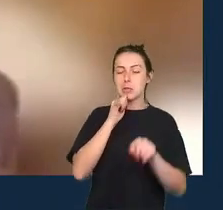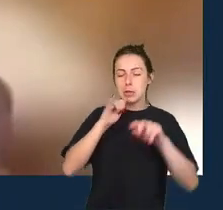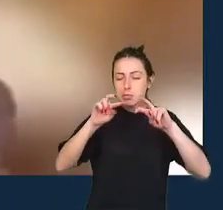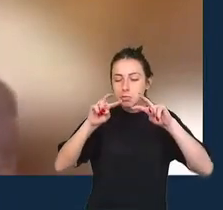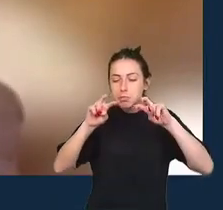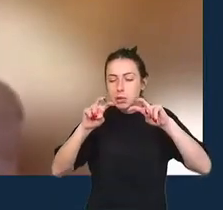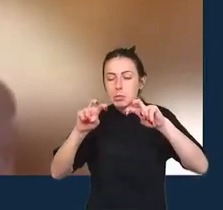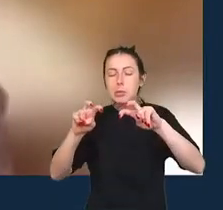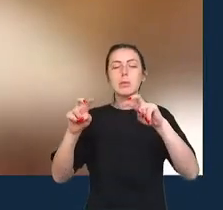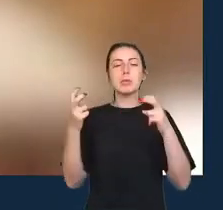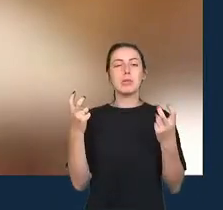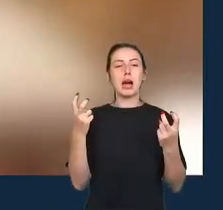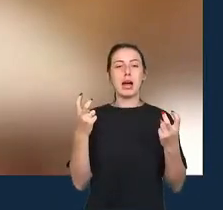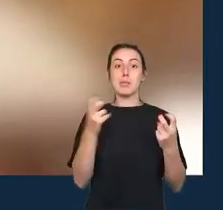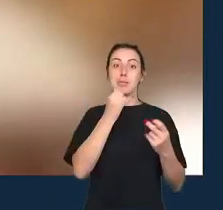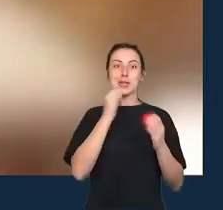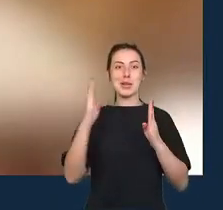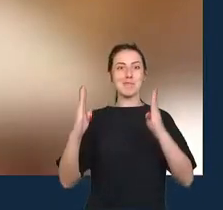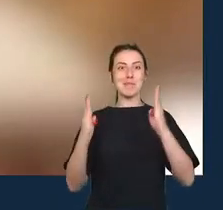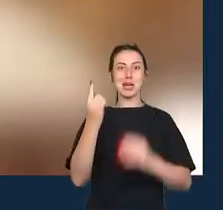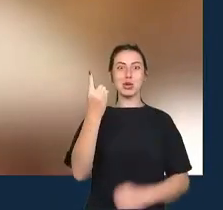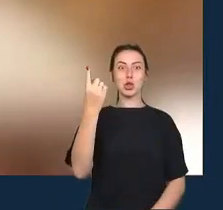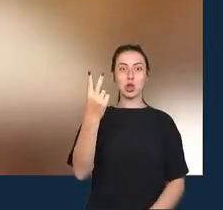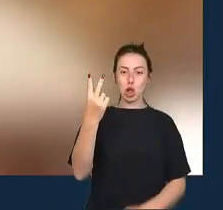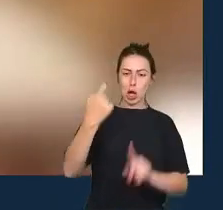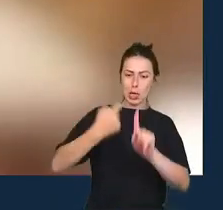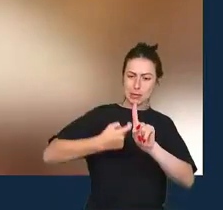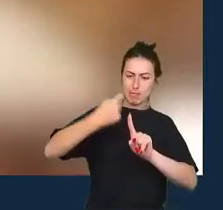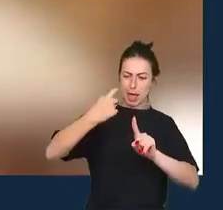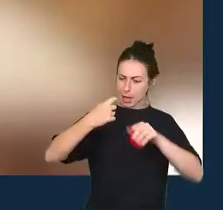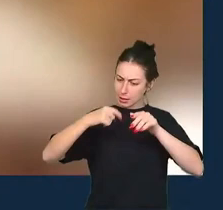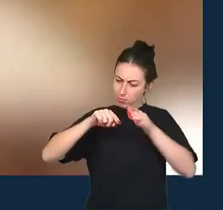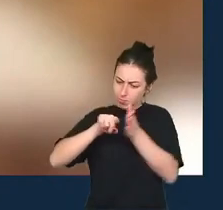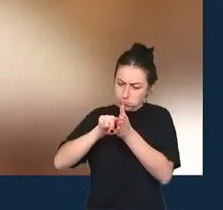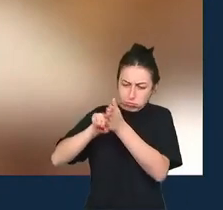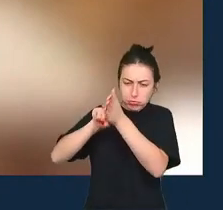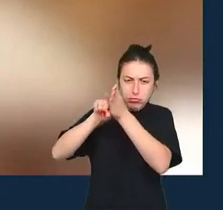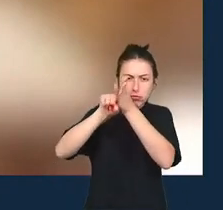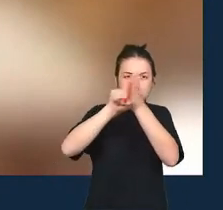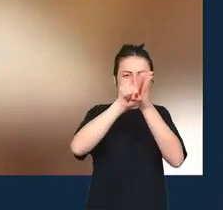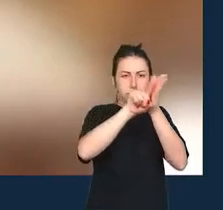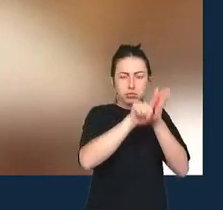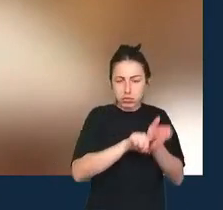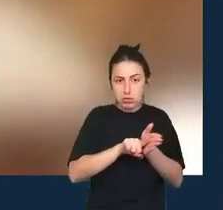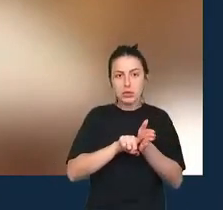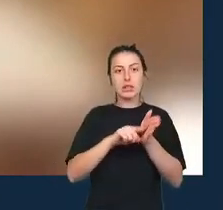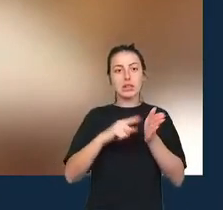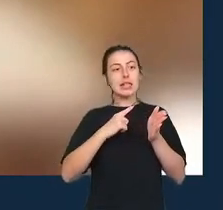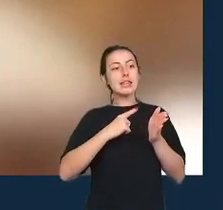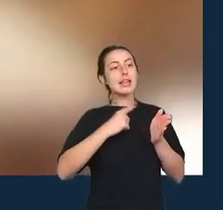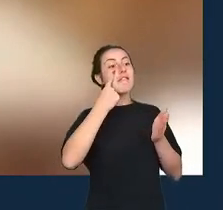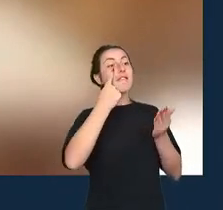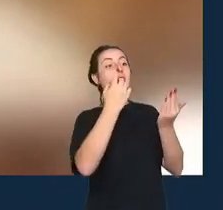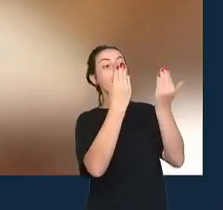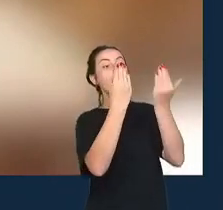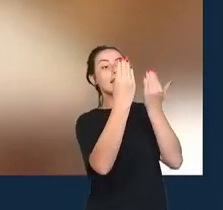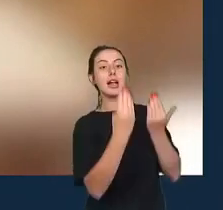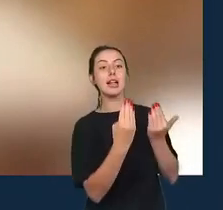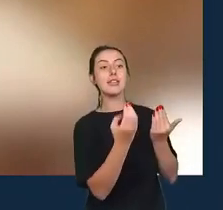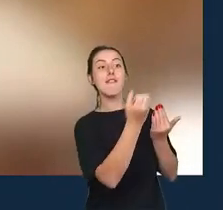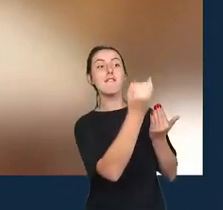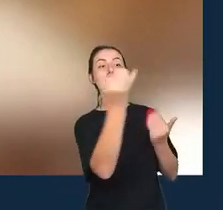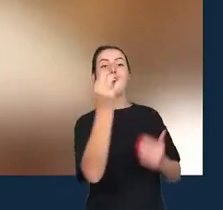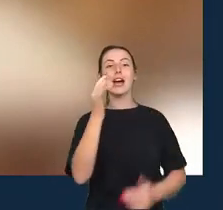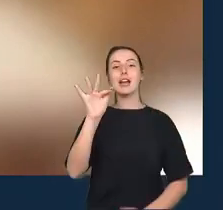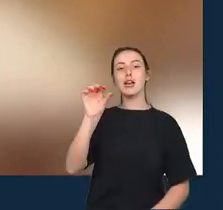conjuntos de dados de várias fontes mas também não é um relato muito pequeno sobre números do